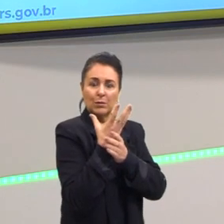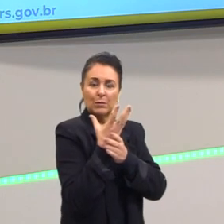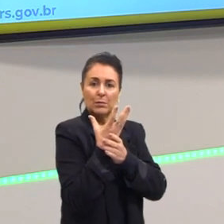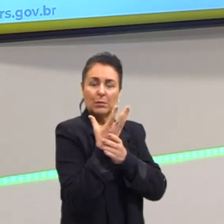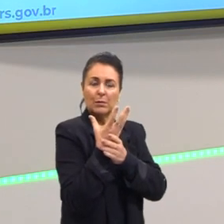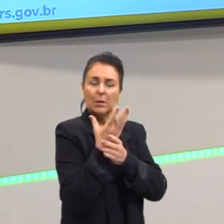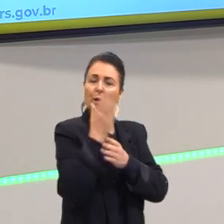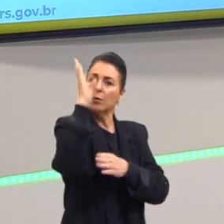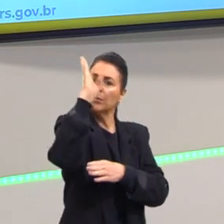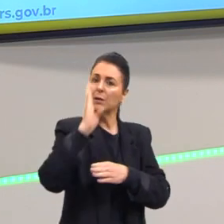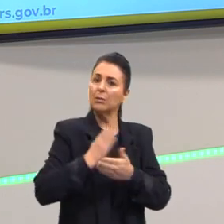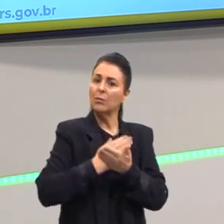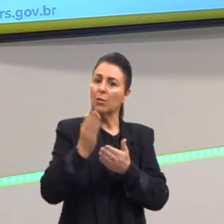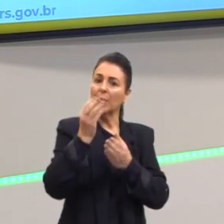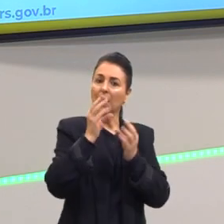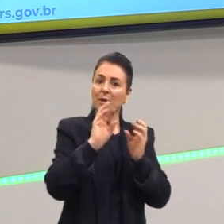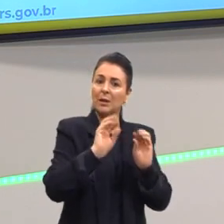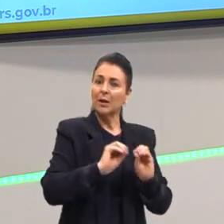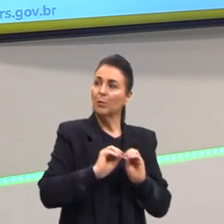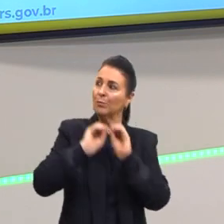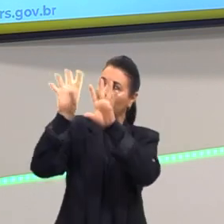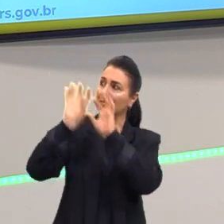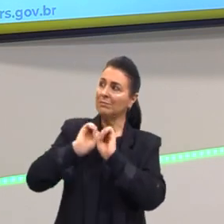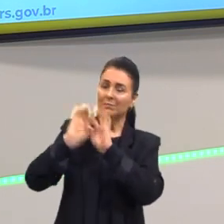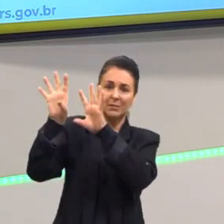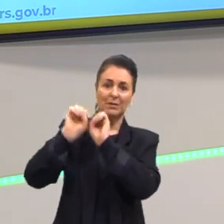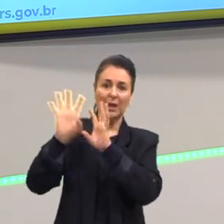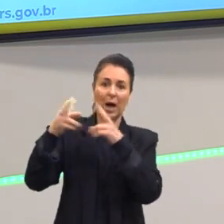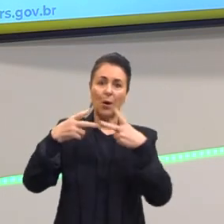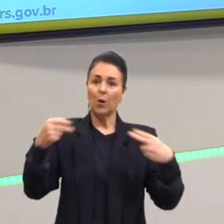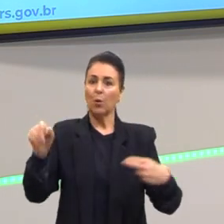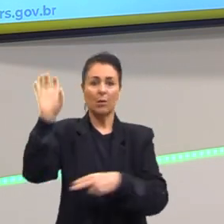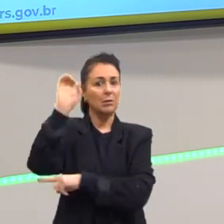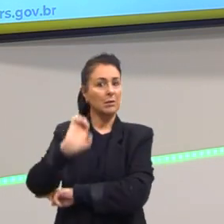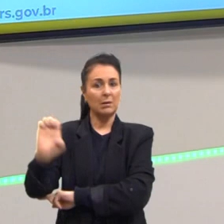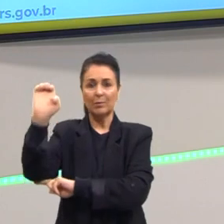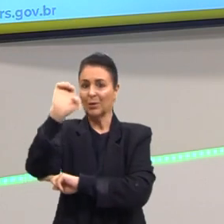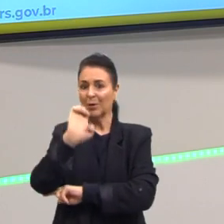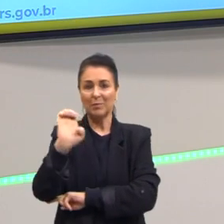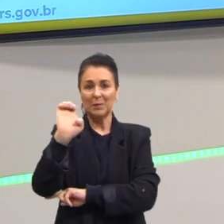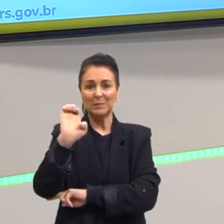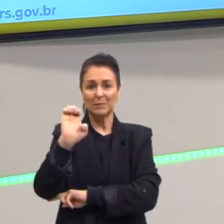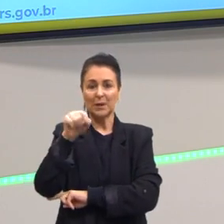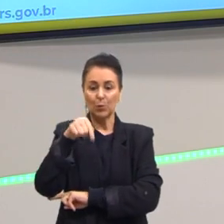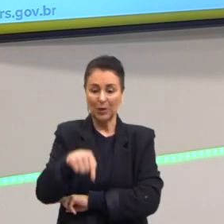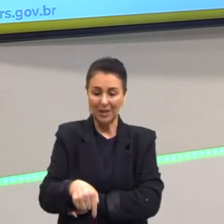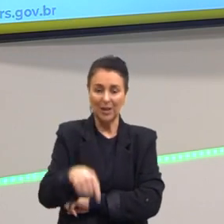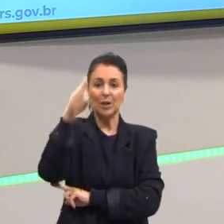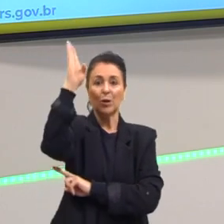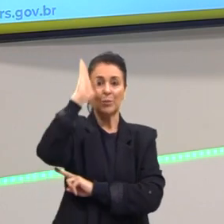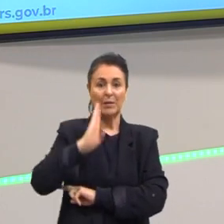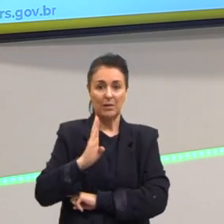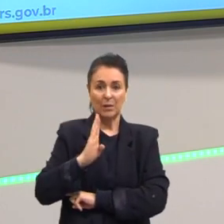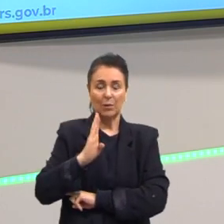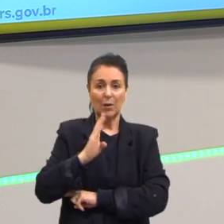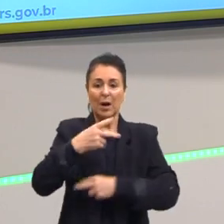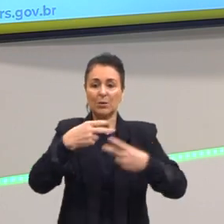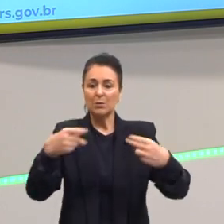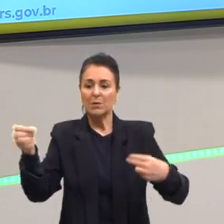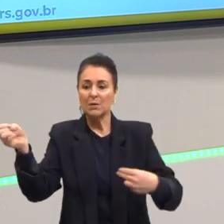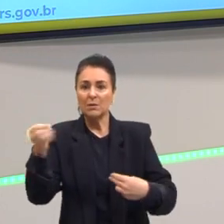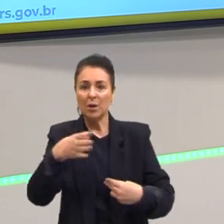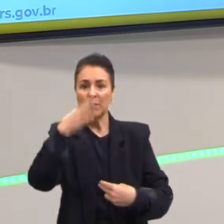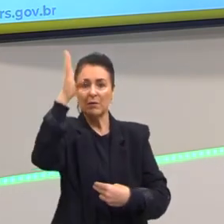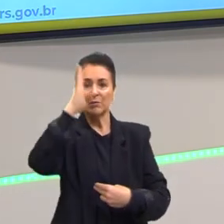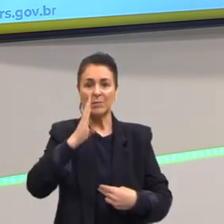Brasil, segundo o Caio Prado Júnior, nesse fio condutor, nós somos um país e a nossa modernização ocorre nessa